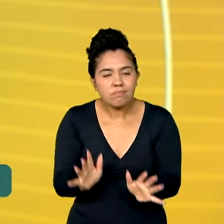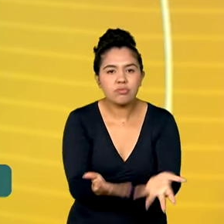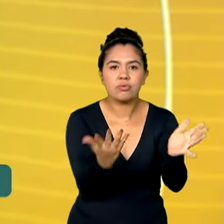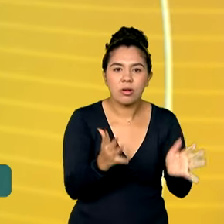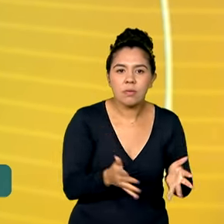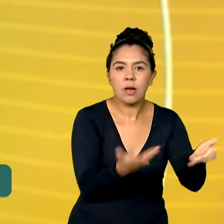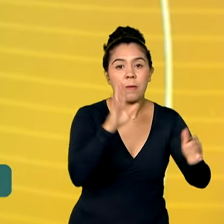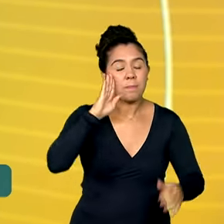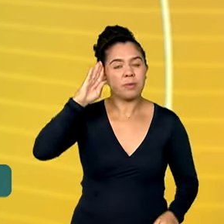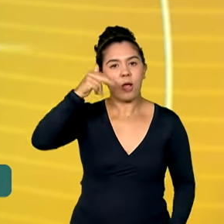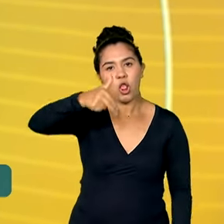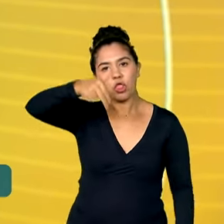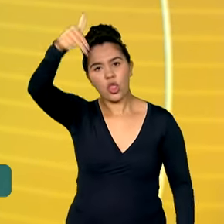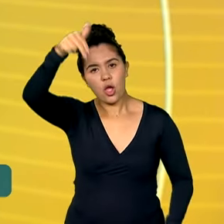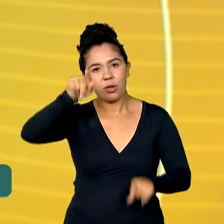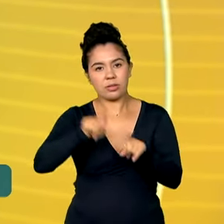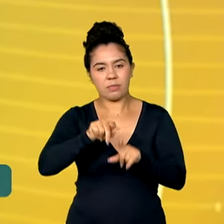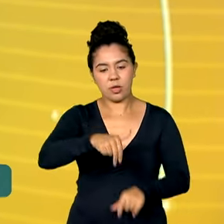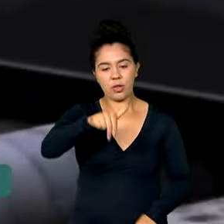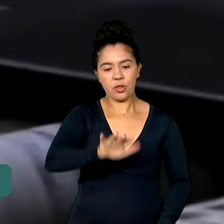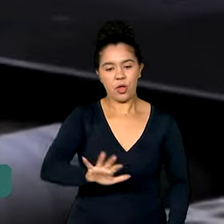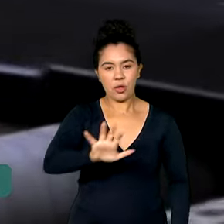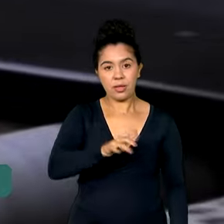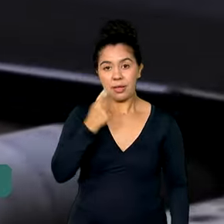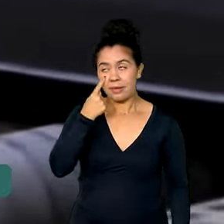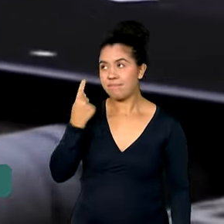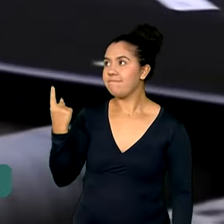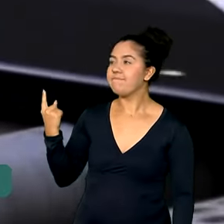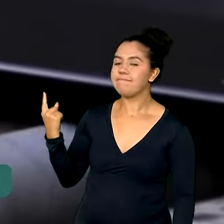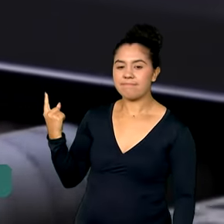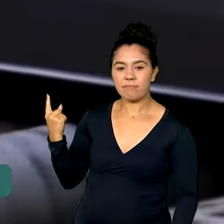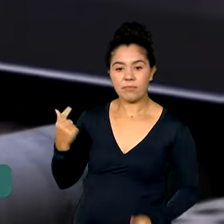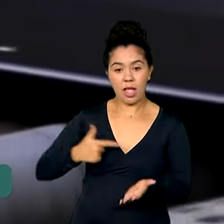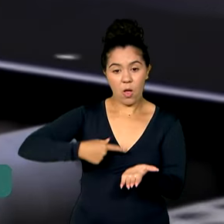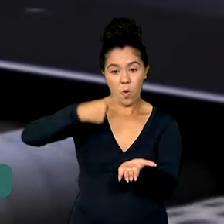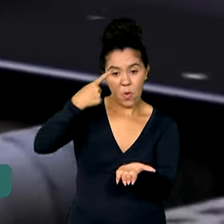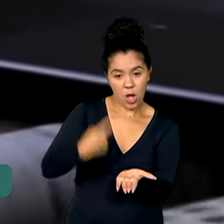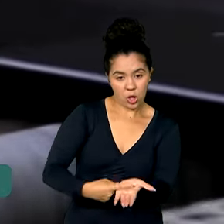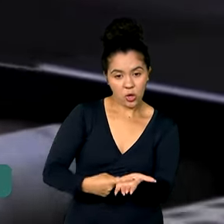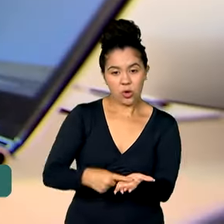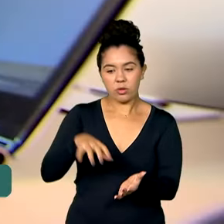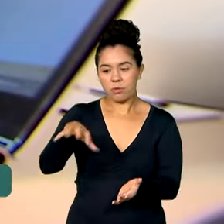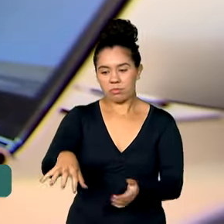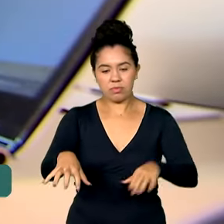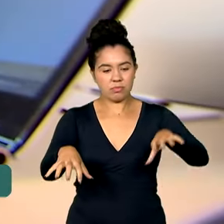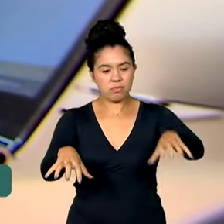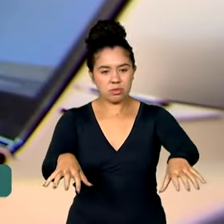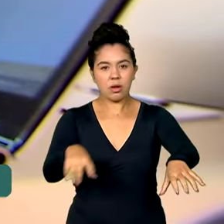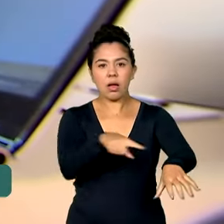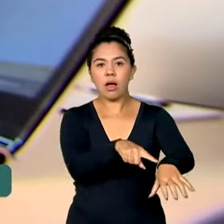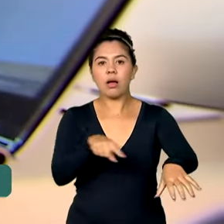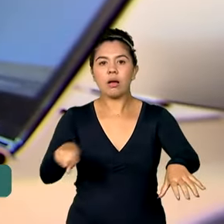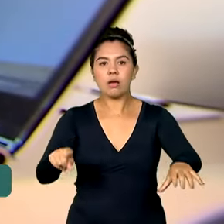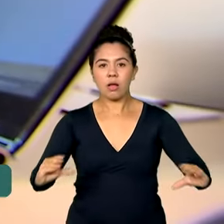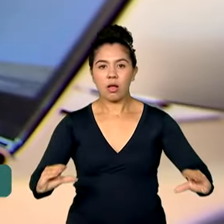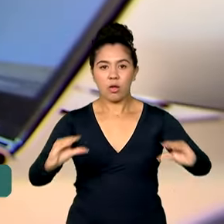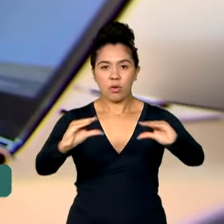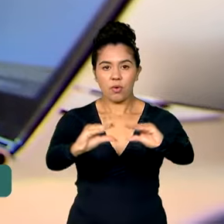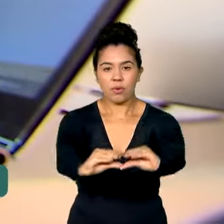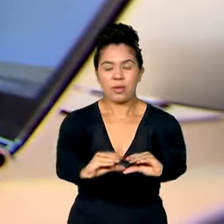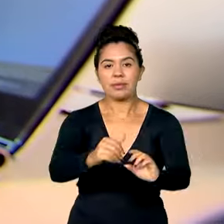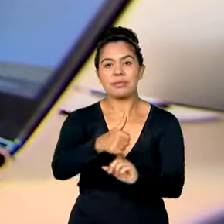das regiões norte e nordeste. O acordo entre a Apex Brasil e Sebrae disponibiliza 175